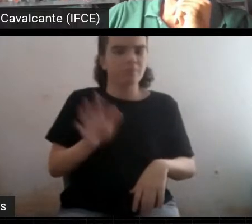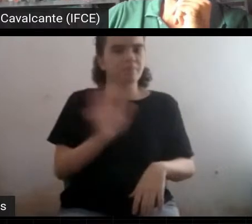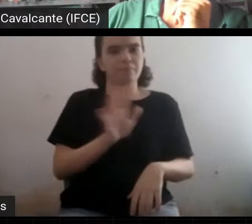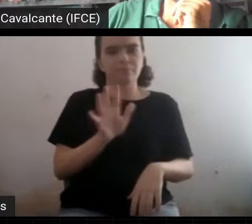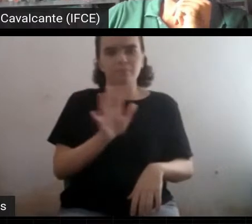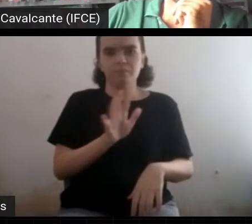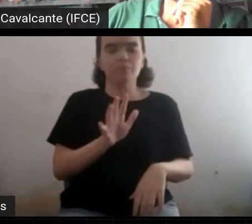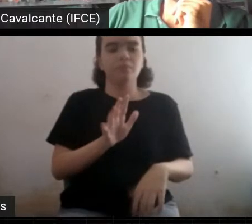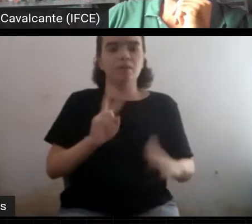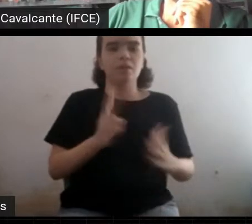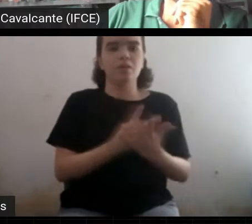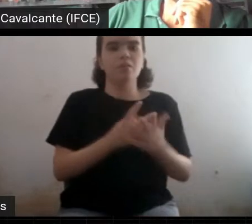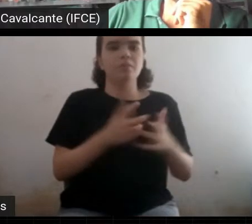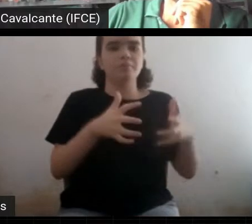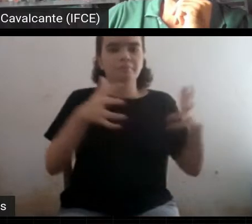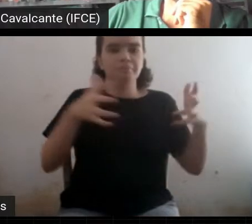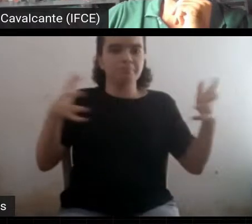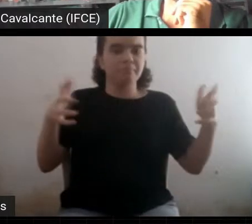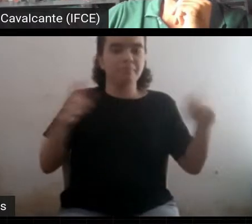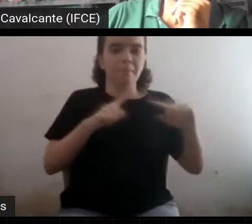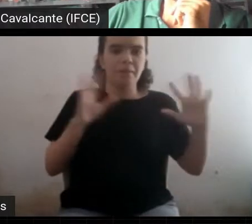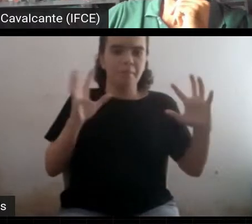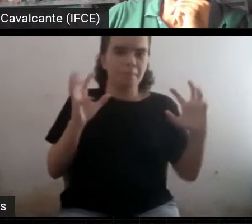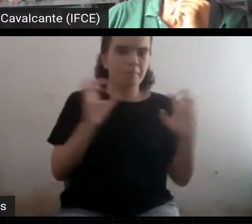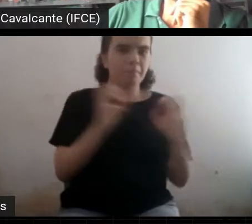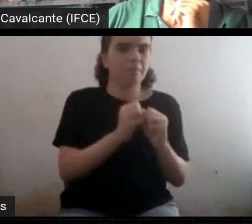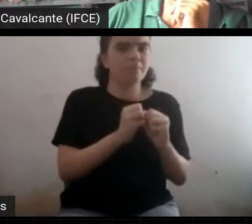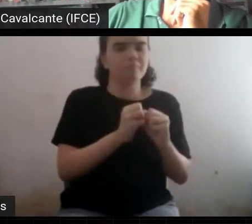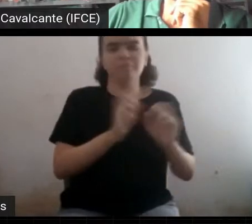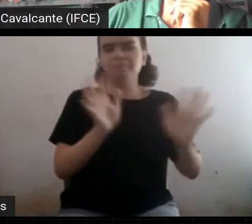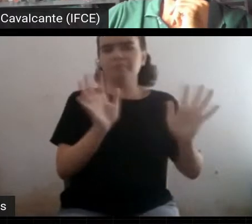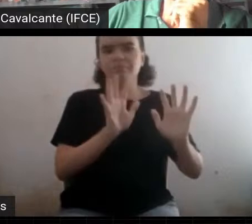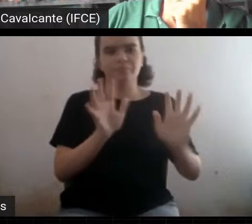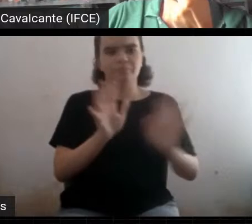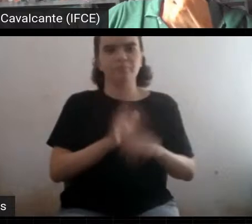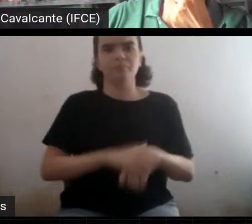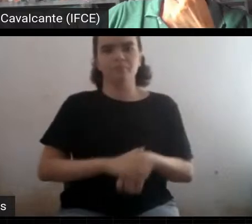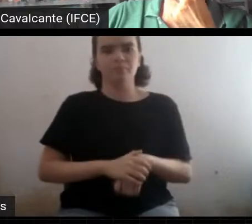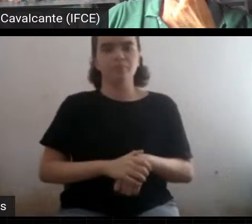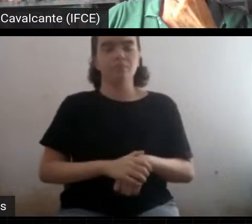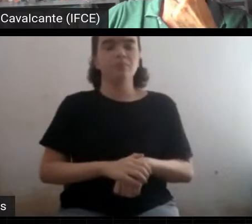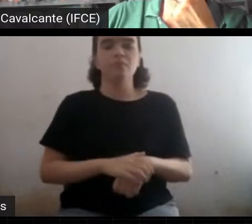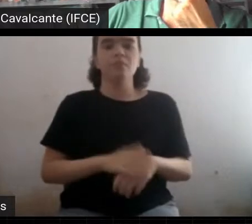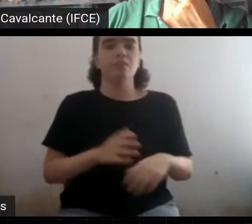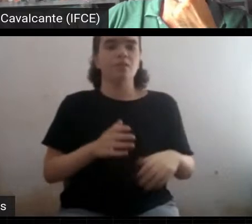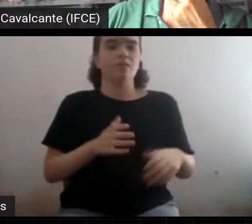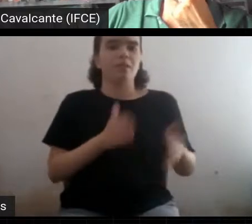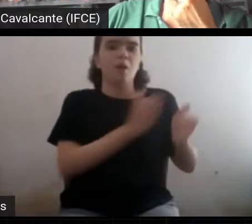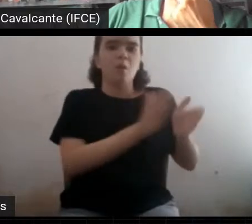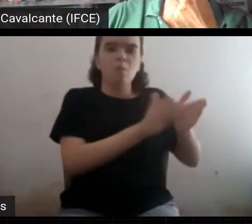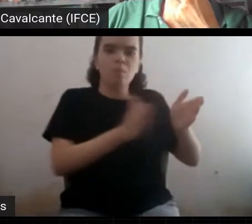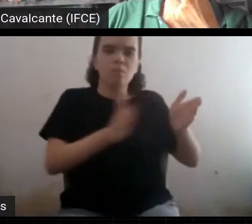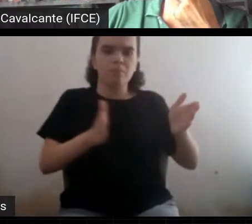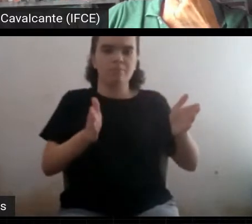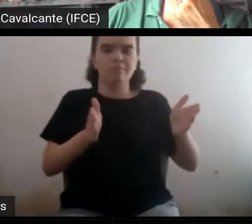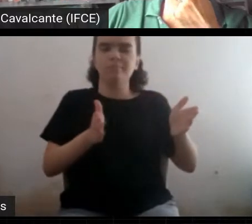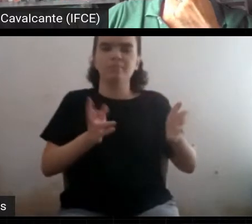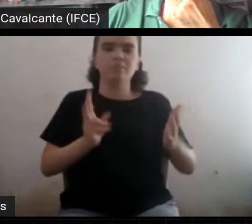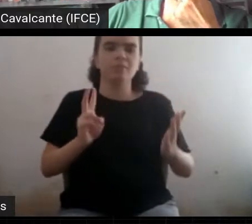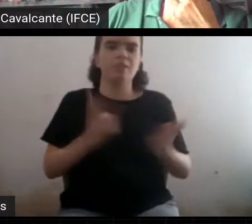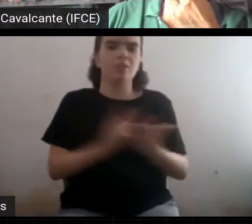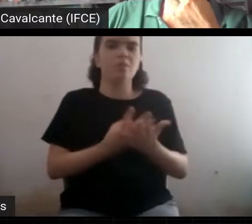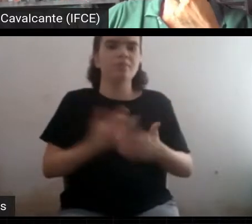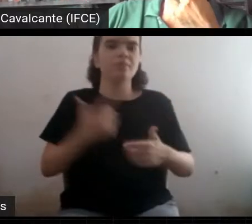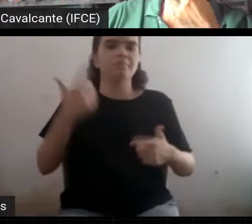expande, não necessariamente chegando no Big Bang. E que isso seria eterno. É óbvio que você pode, se você vai ler